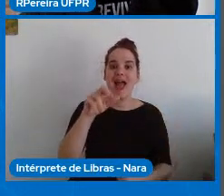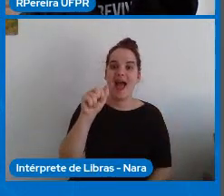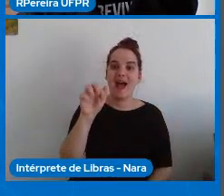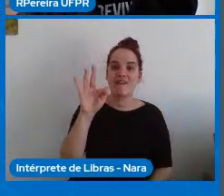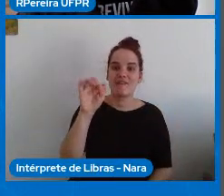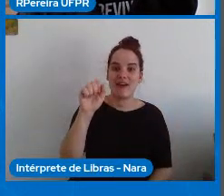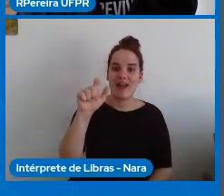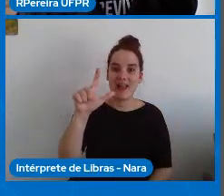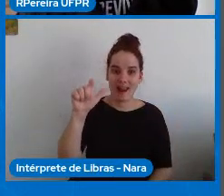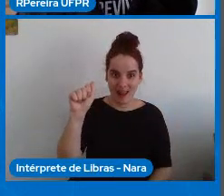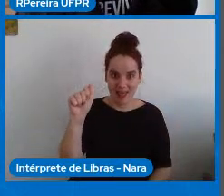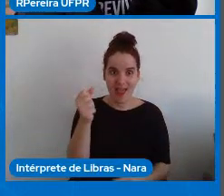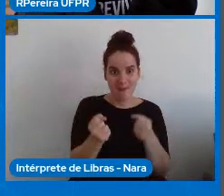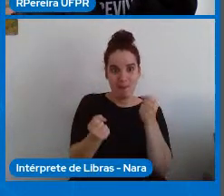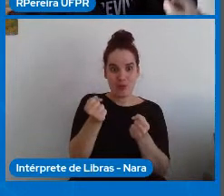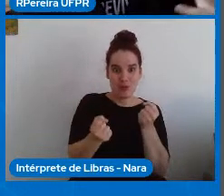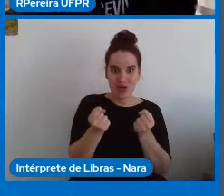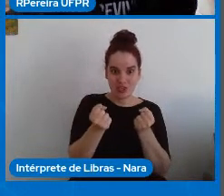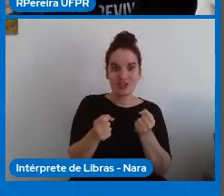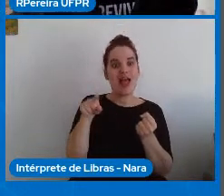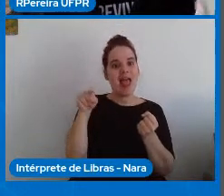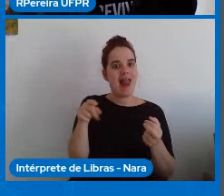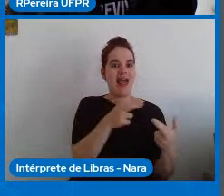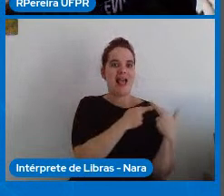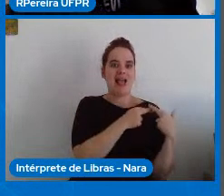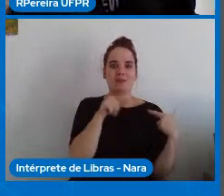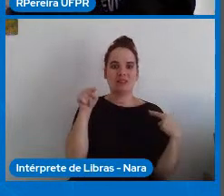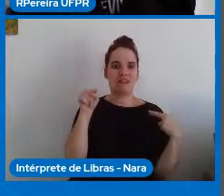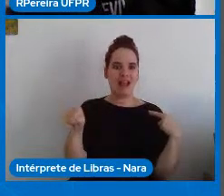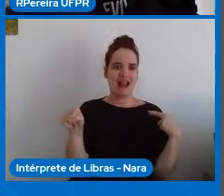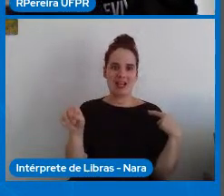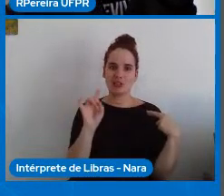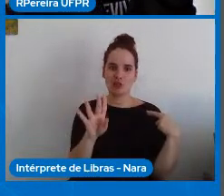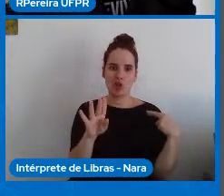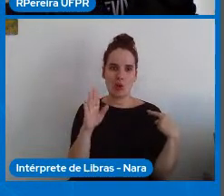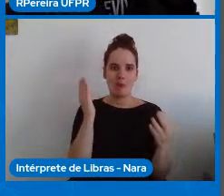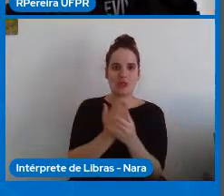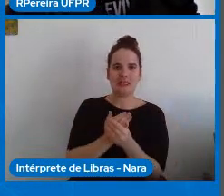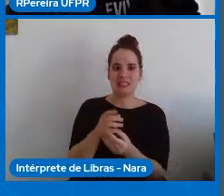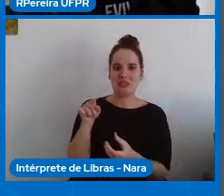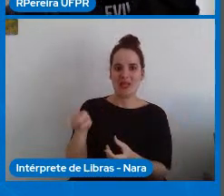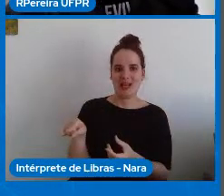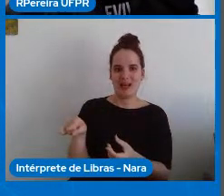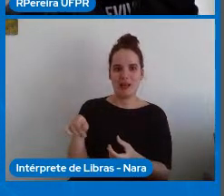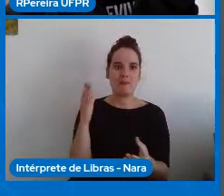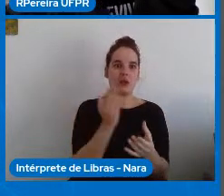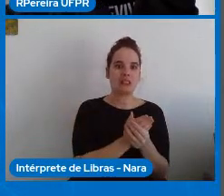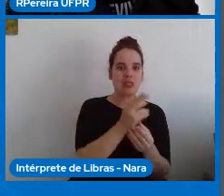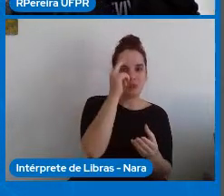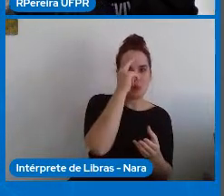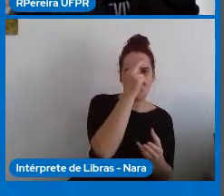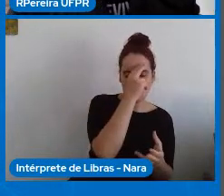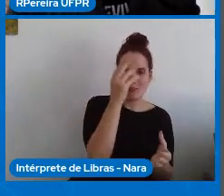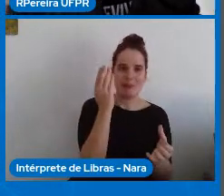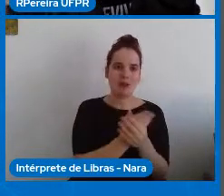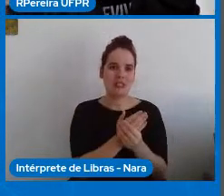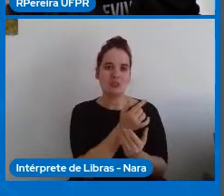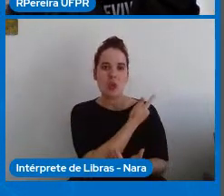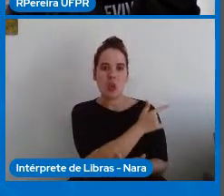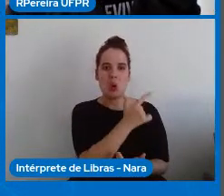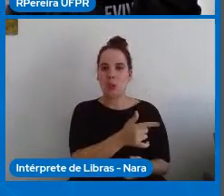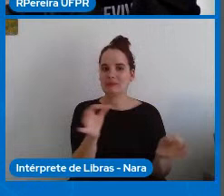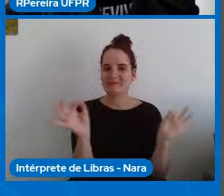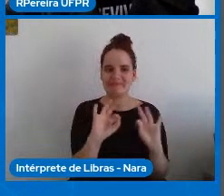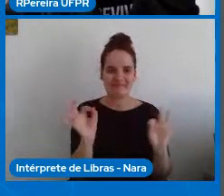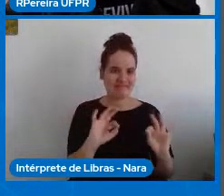desatenta na hora tinha várias questões envolvidas aí no caso como ter reduzido a capacidade